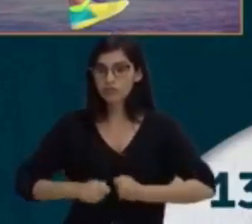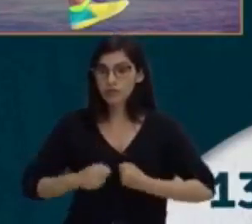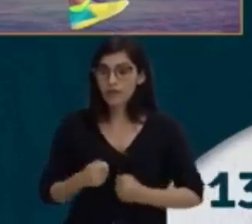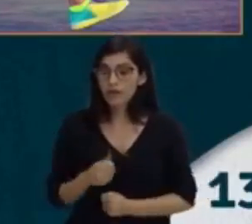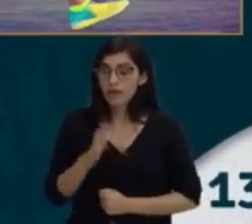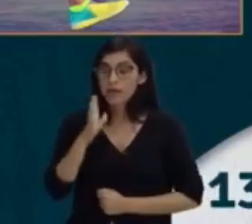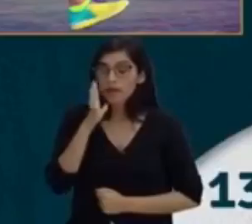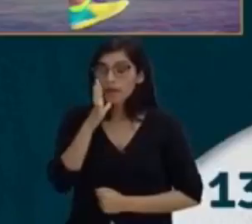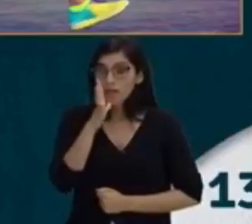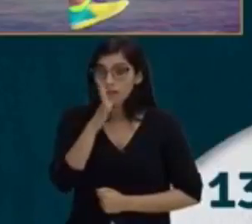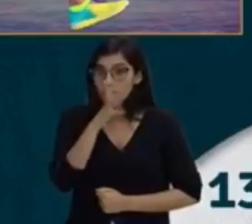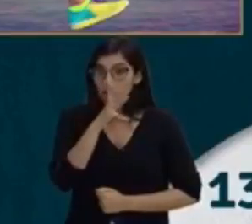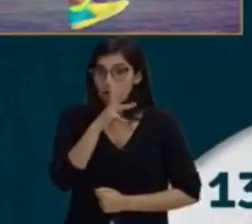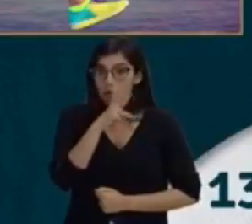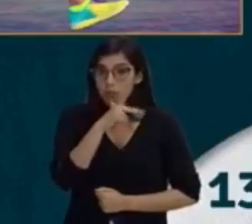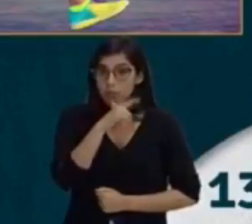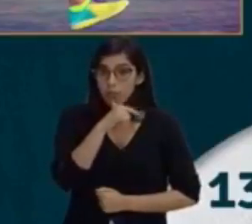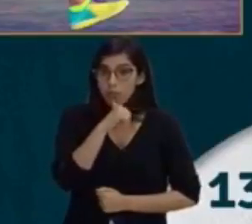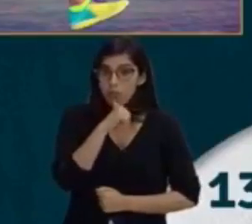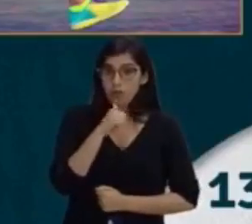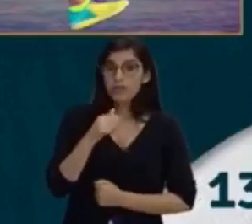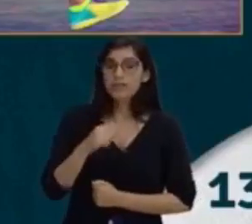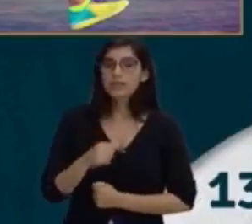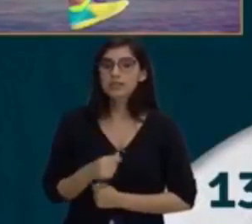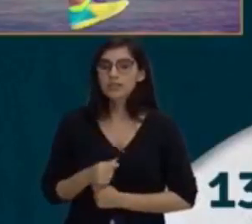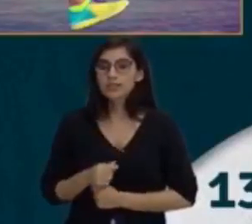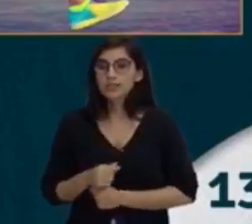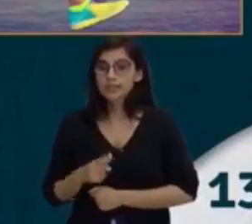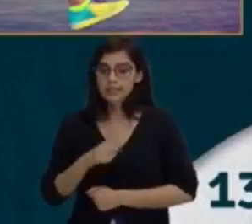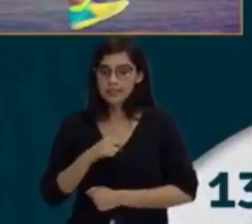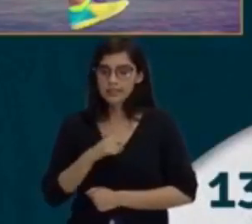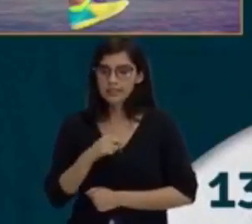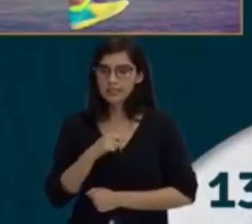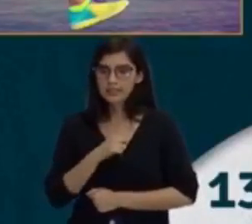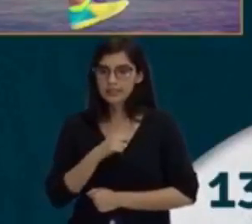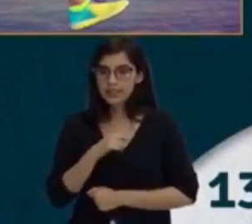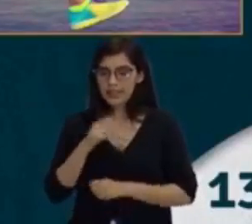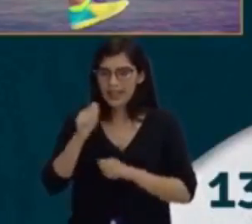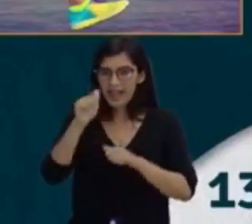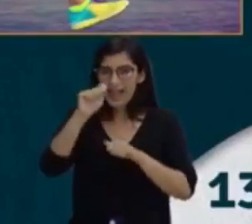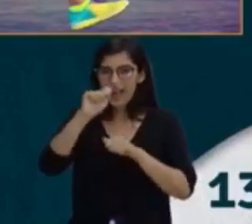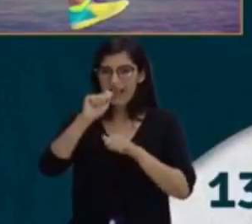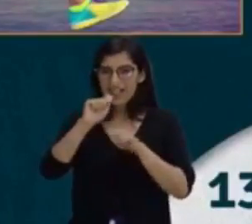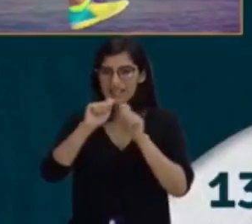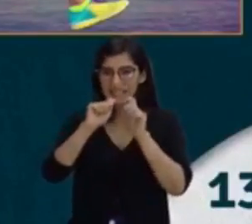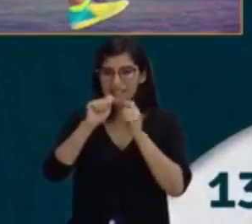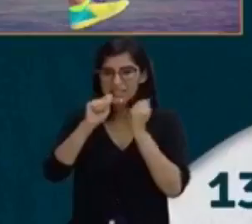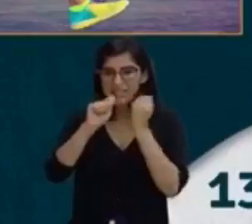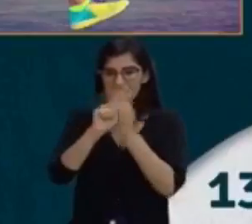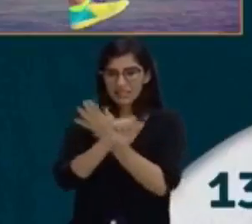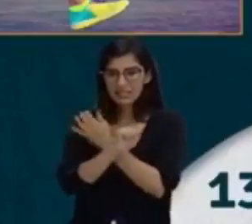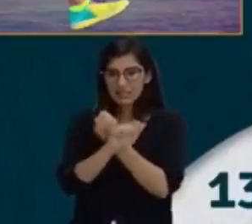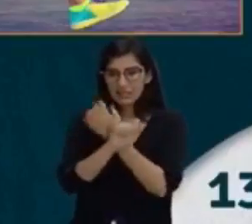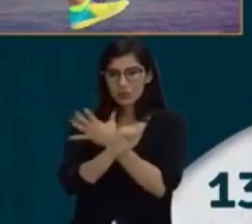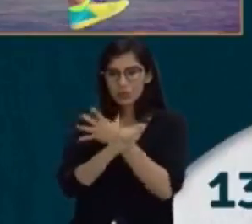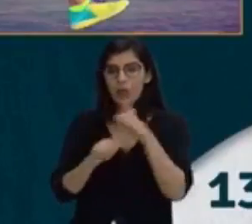sem que haja acúmulo exacerbado de ácido lático. Isso já é aquela coisinha que